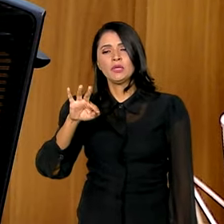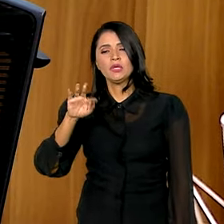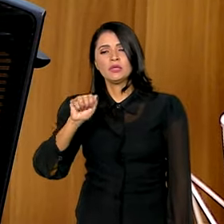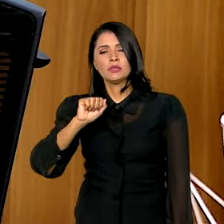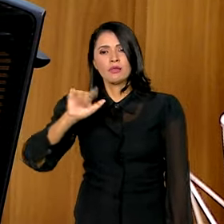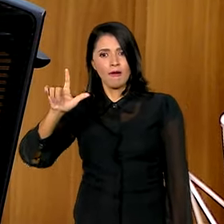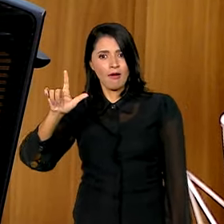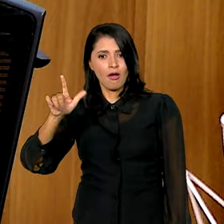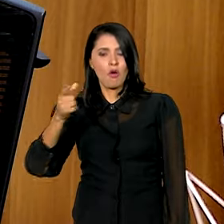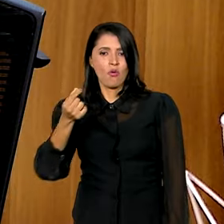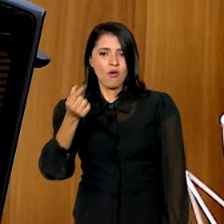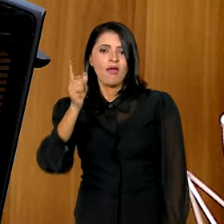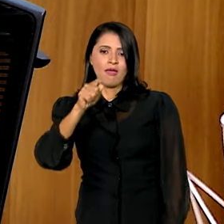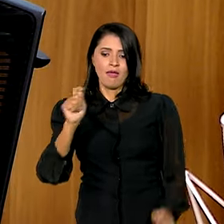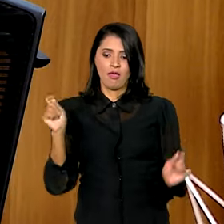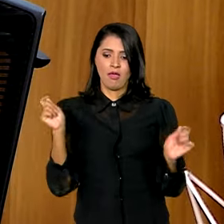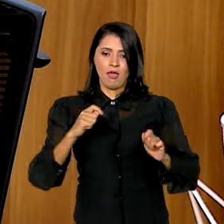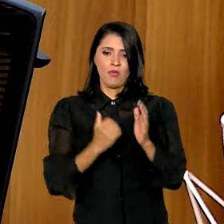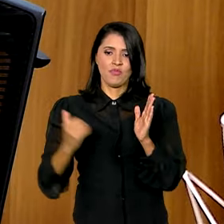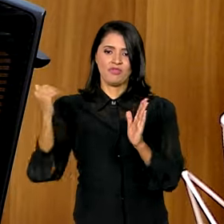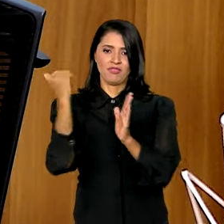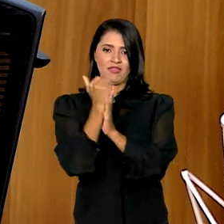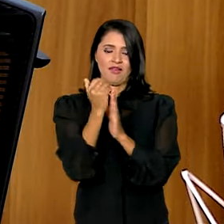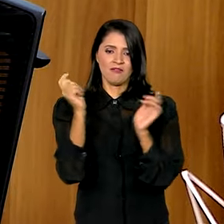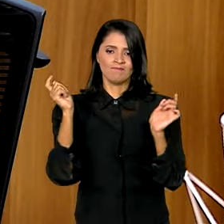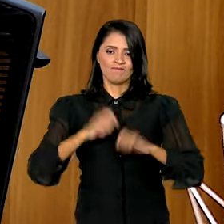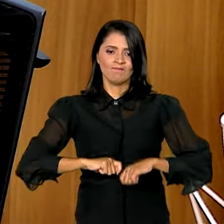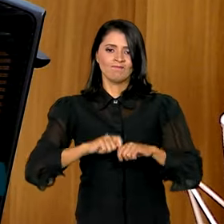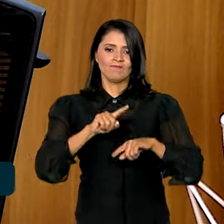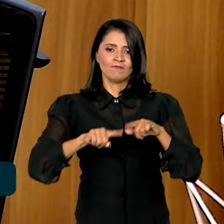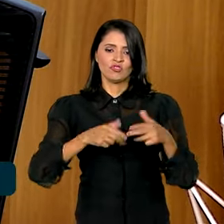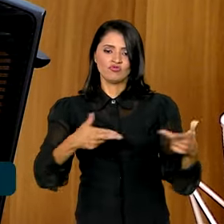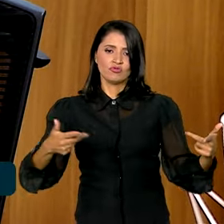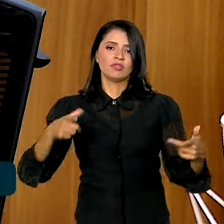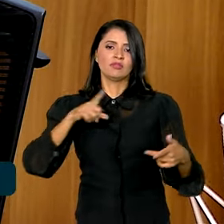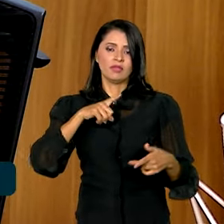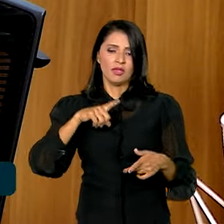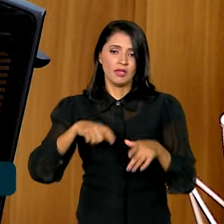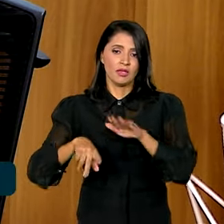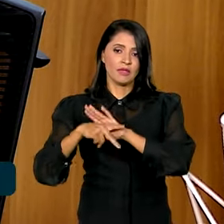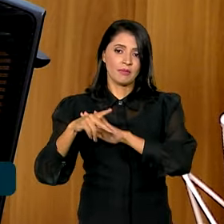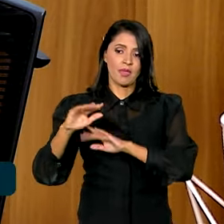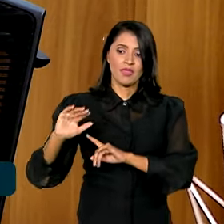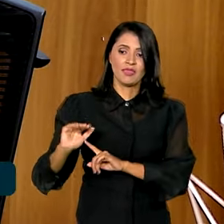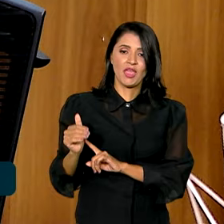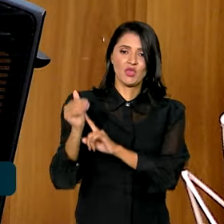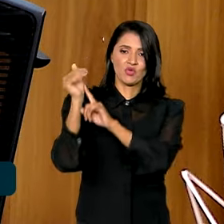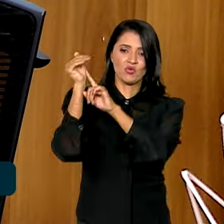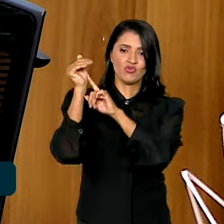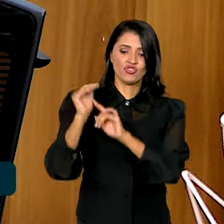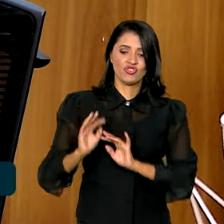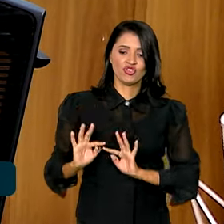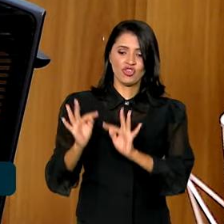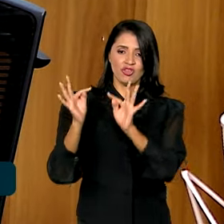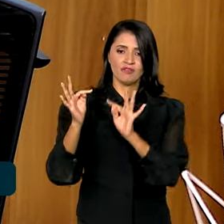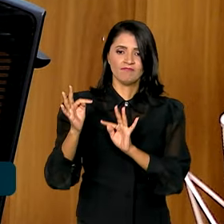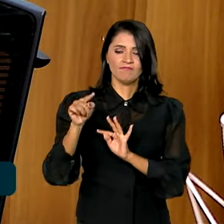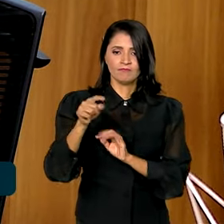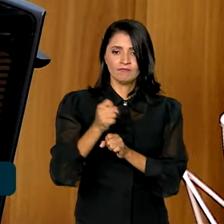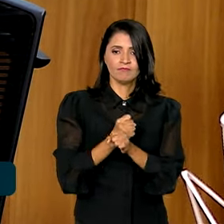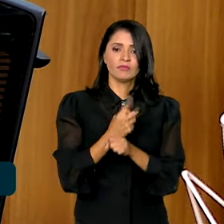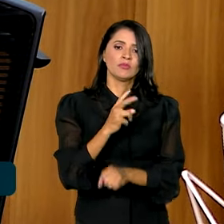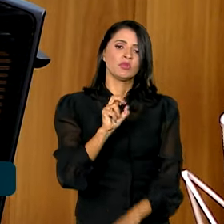capital, é o aumento da nossa capacidade patrimonial oriunda da tecnologia, nesse caso específico. No ano de